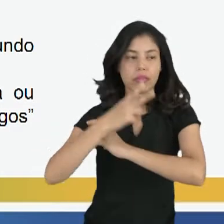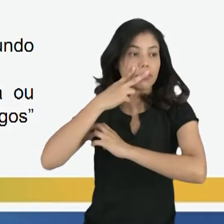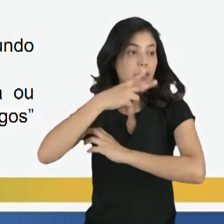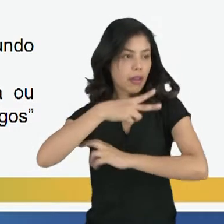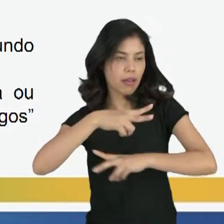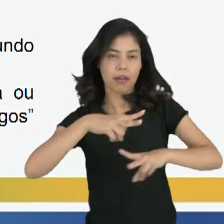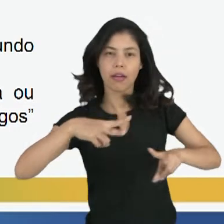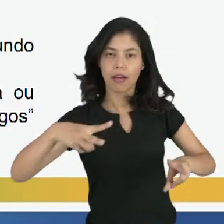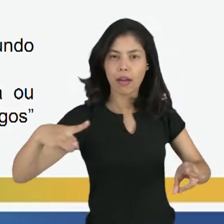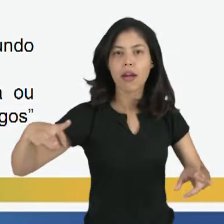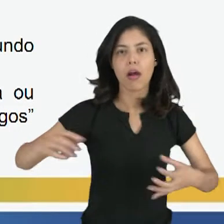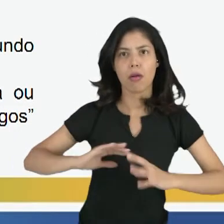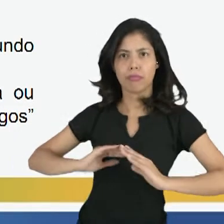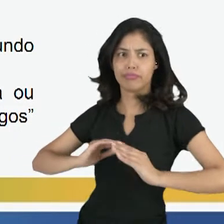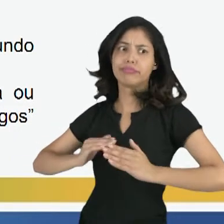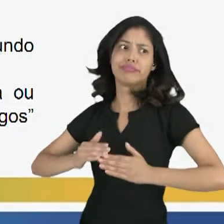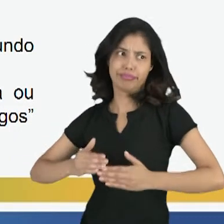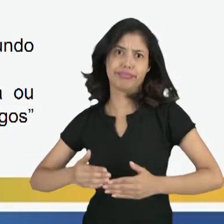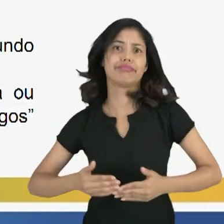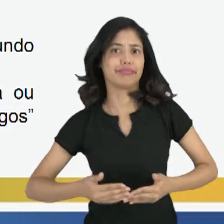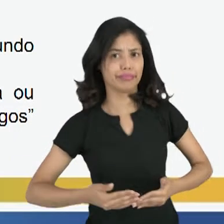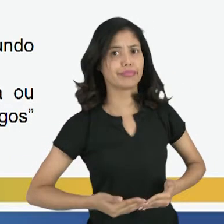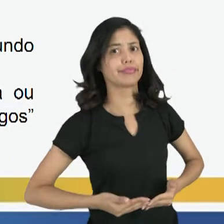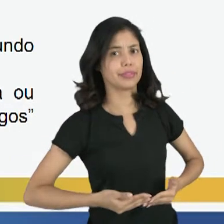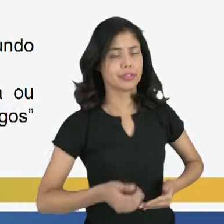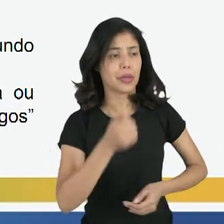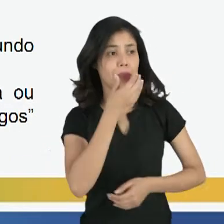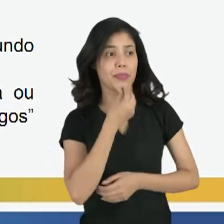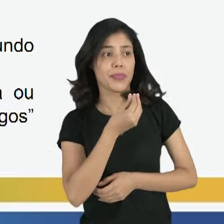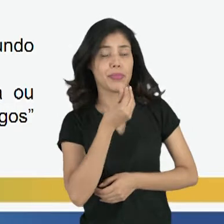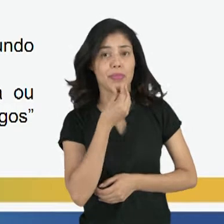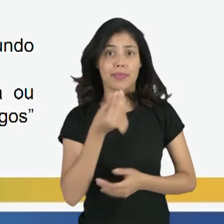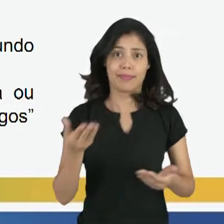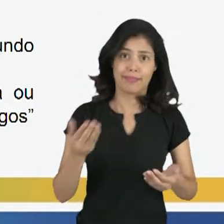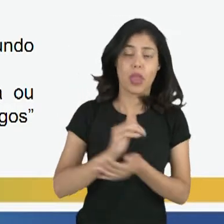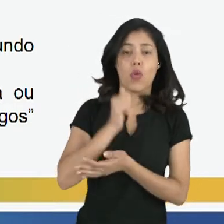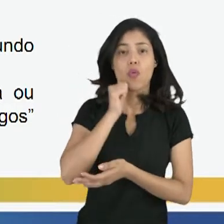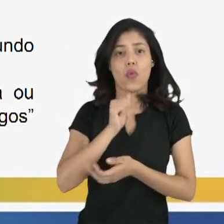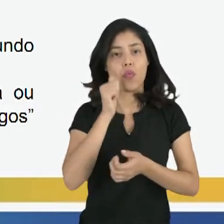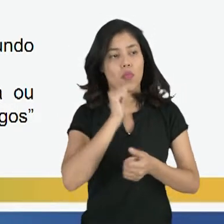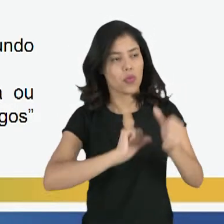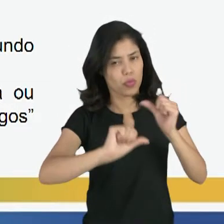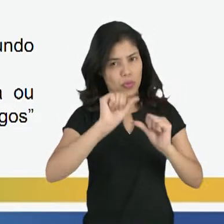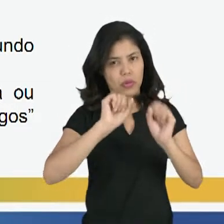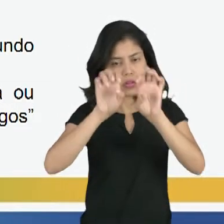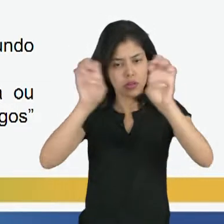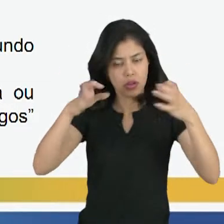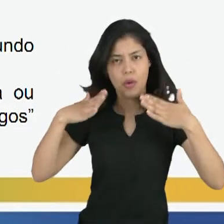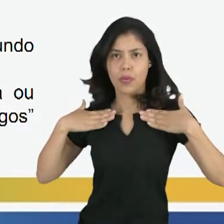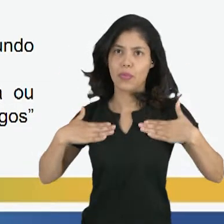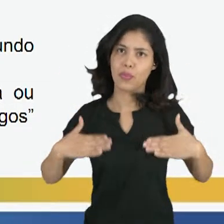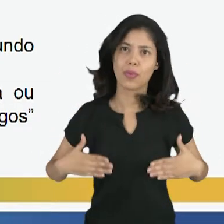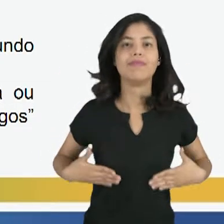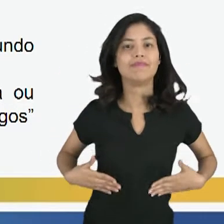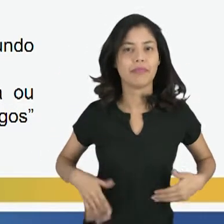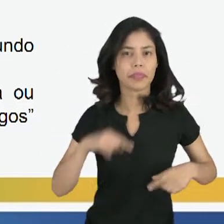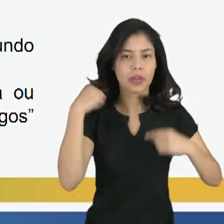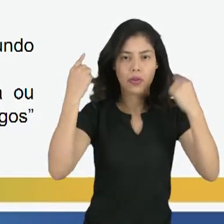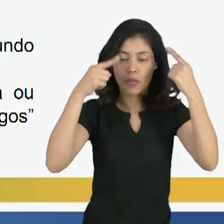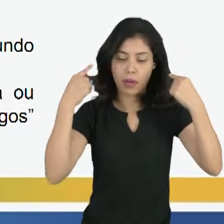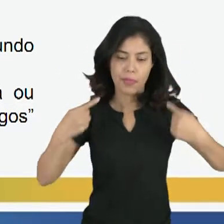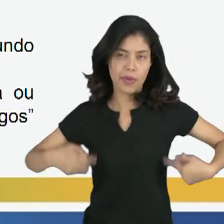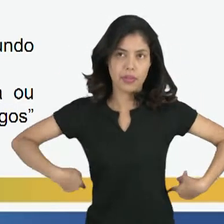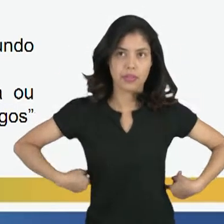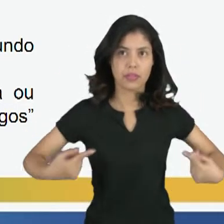vê, né? O cara já está barrigudo, né? A menina já mudou totalmente a sua estrutura física, o cabelo